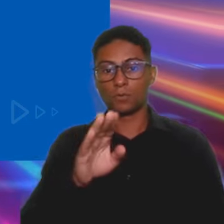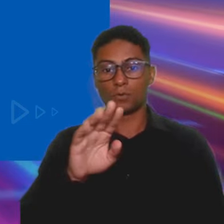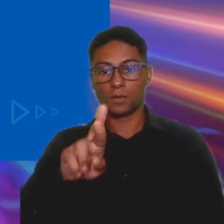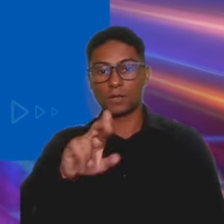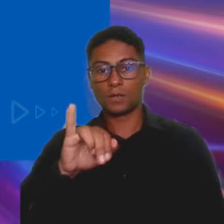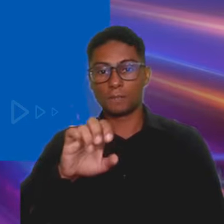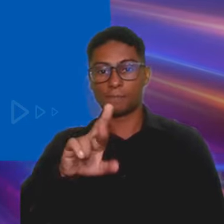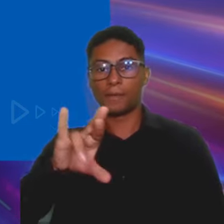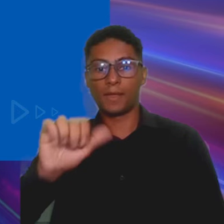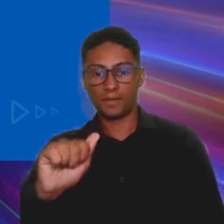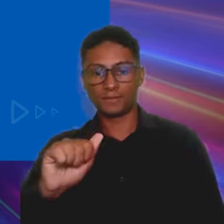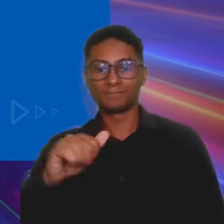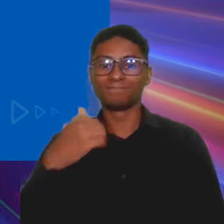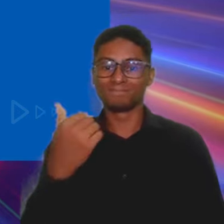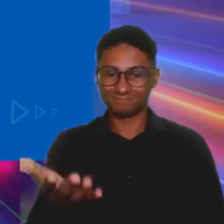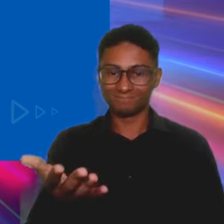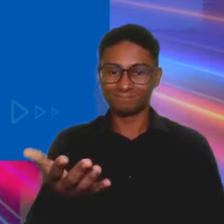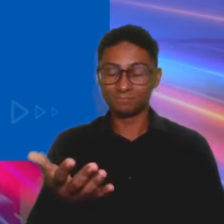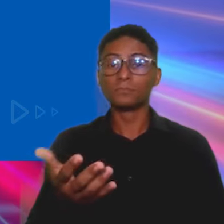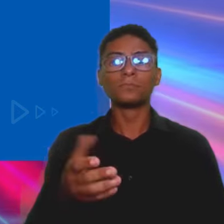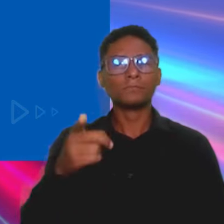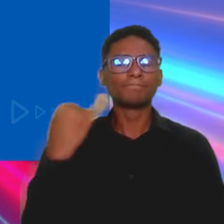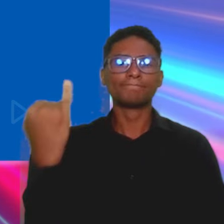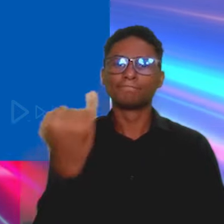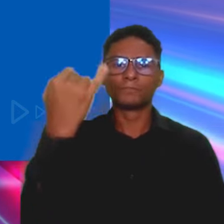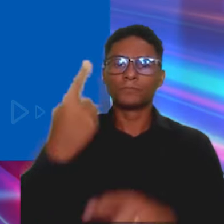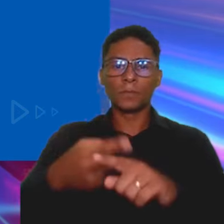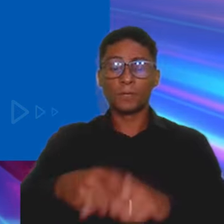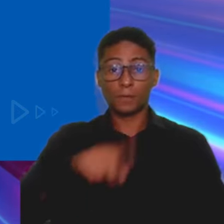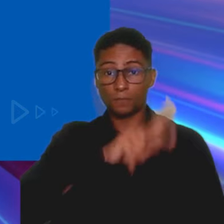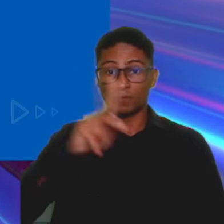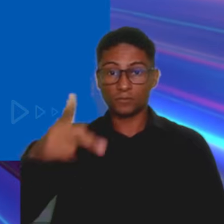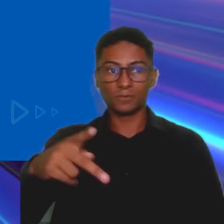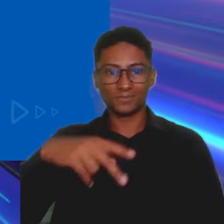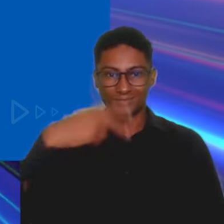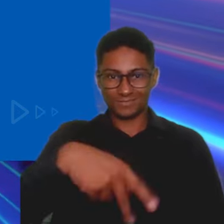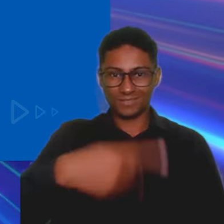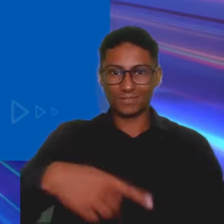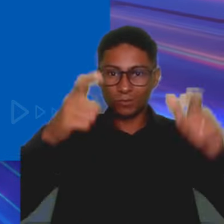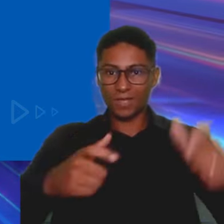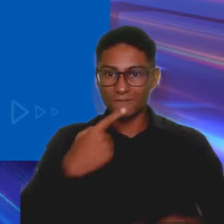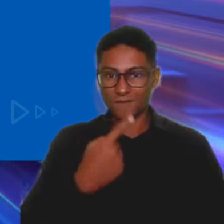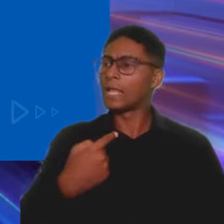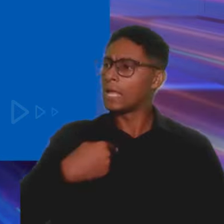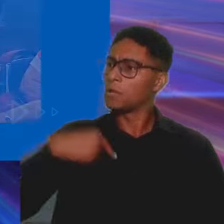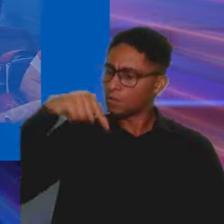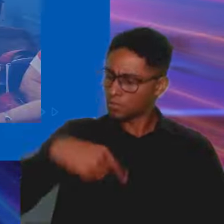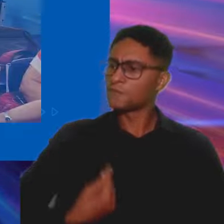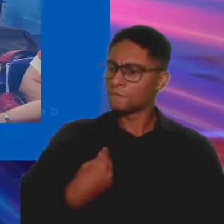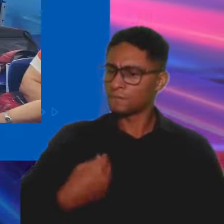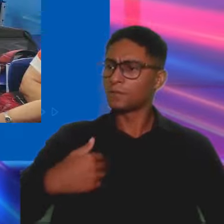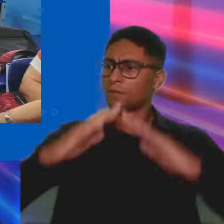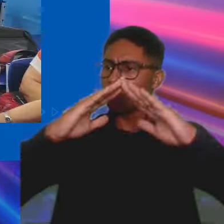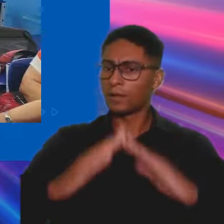do Dagosto Serdo Ribeira. Porque os professores da região falam muito assim para a gente, eu sou daqui e falaram muito isso para